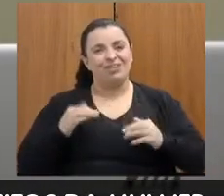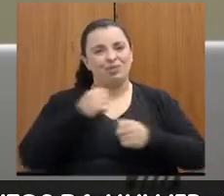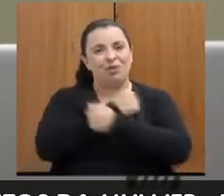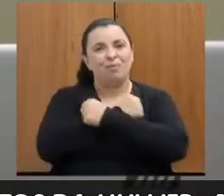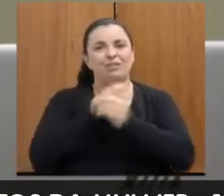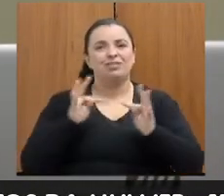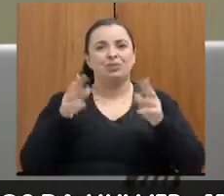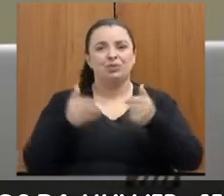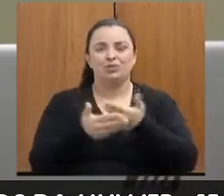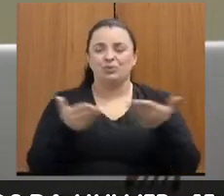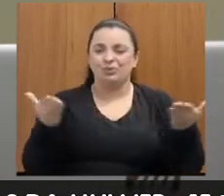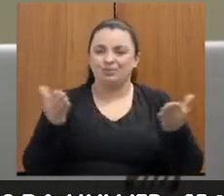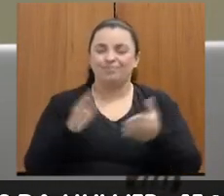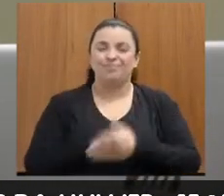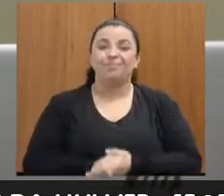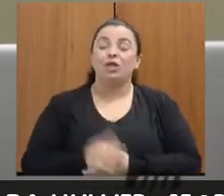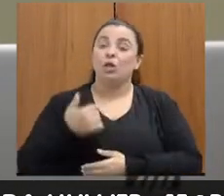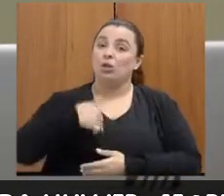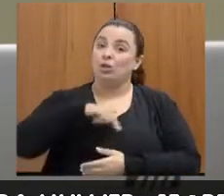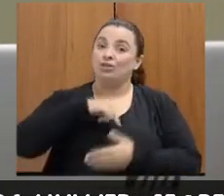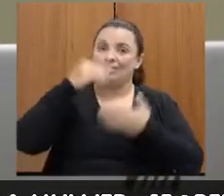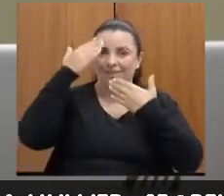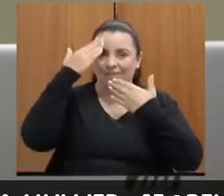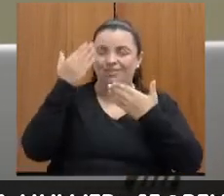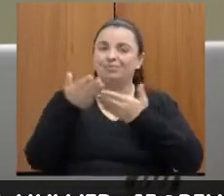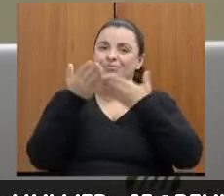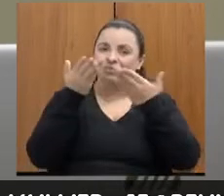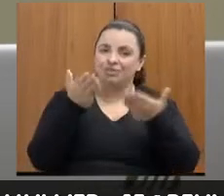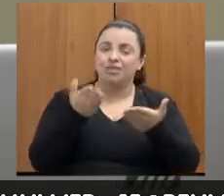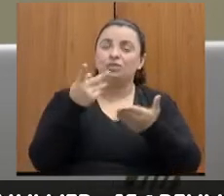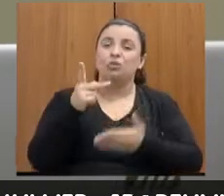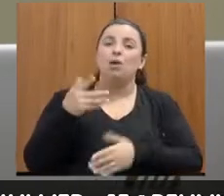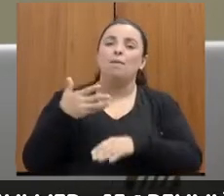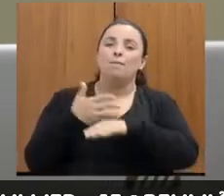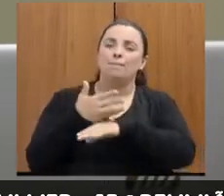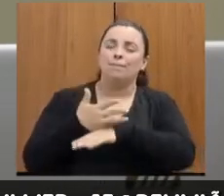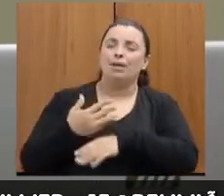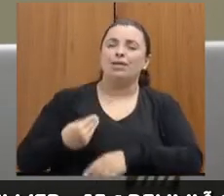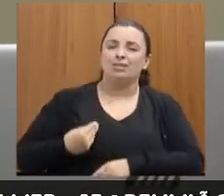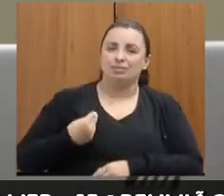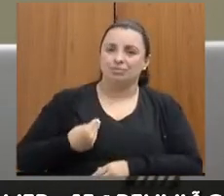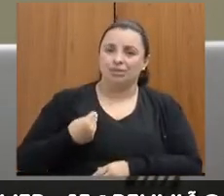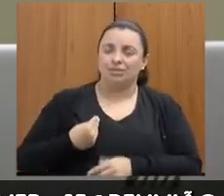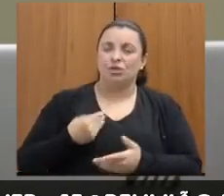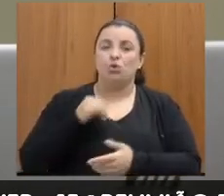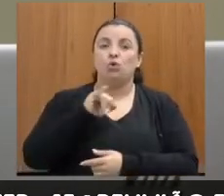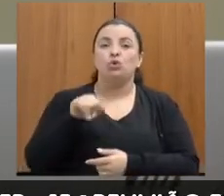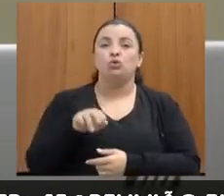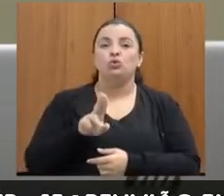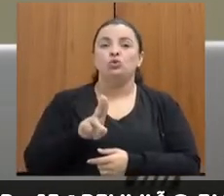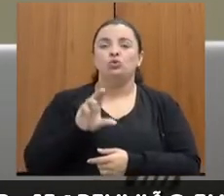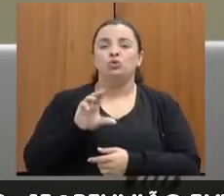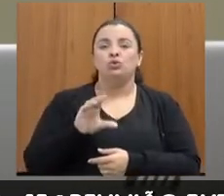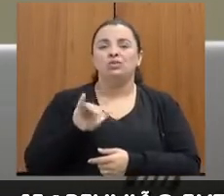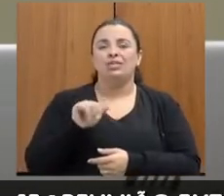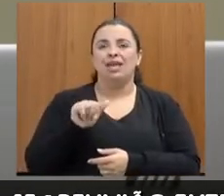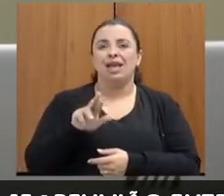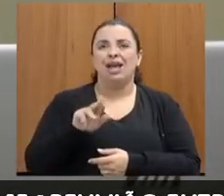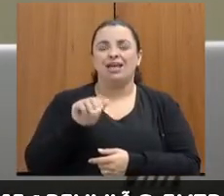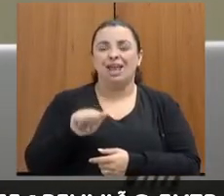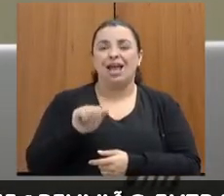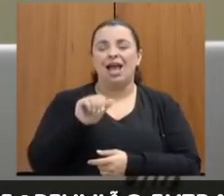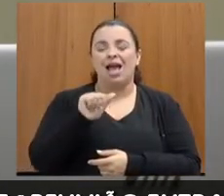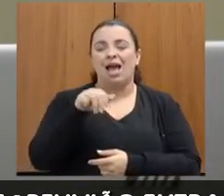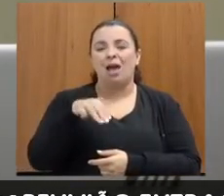Nós que agradecemos, Jussiara, a sua participação, Jussiara Mourão Limírio, é assim mesmo que